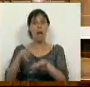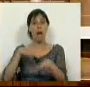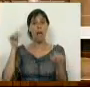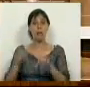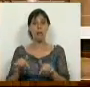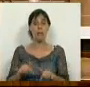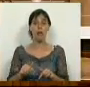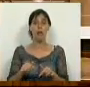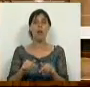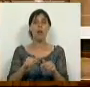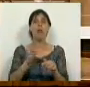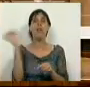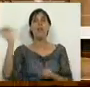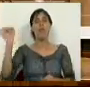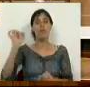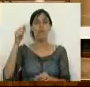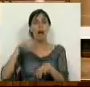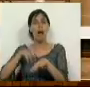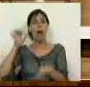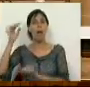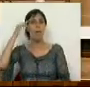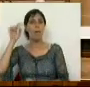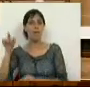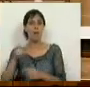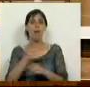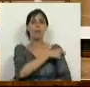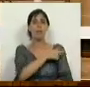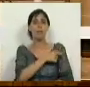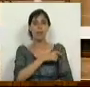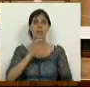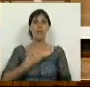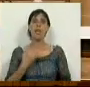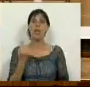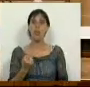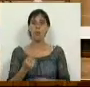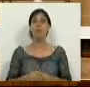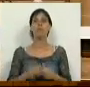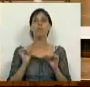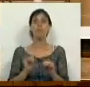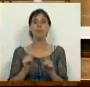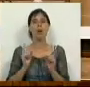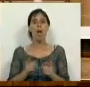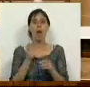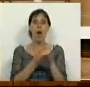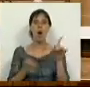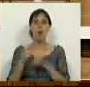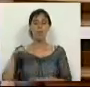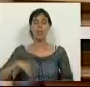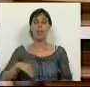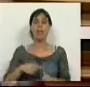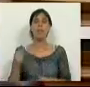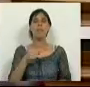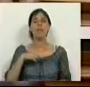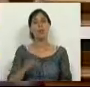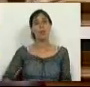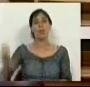Assembleia Legislativa Regional da Madeira pela representação da CDU que visa justamente o aumento do salário